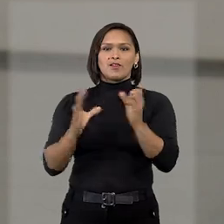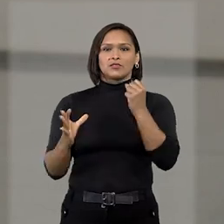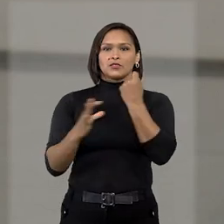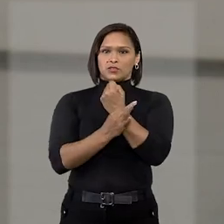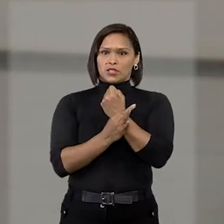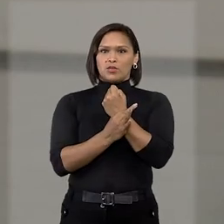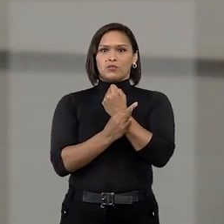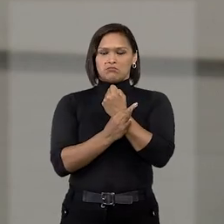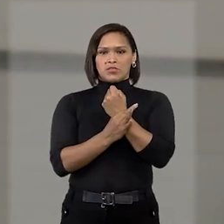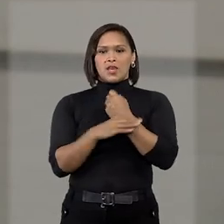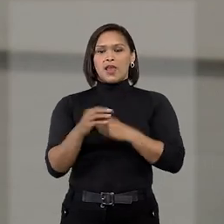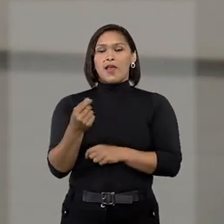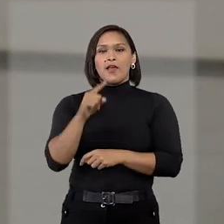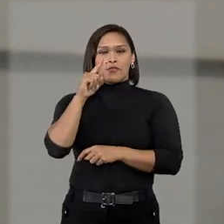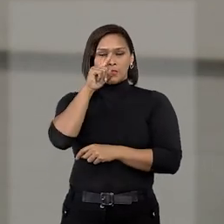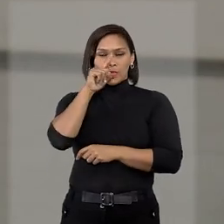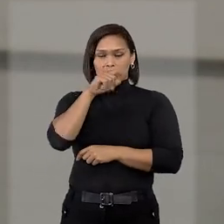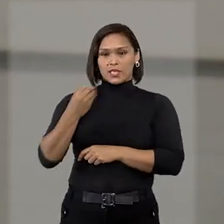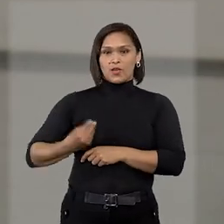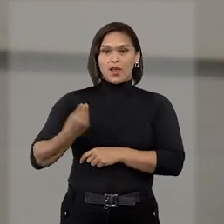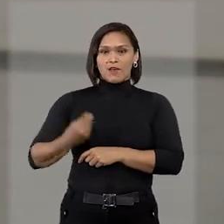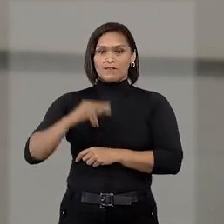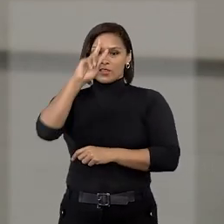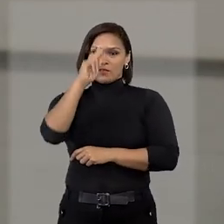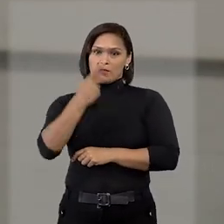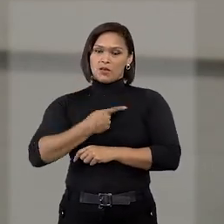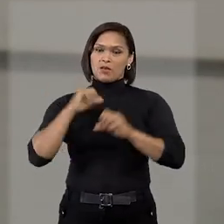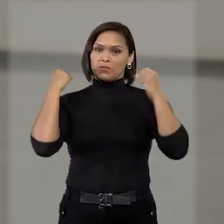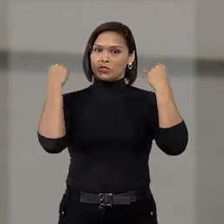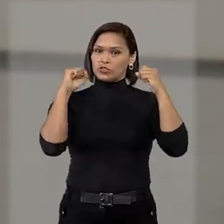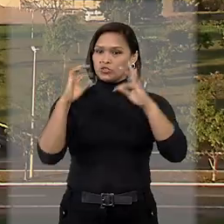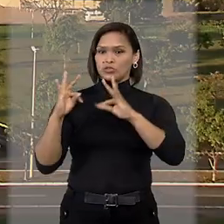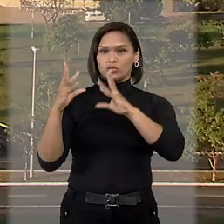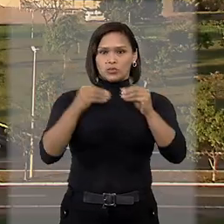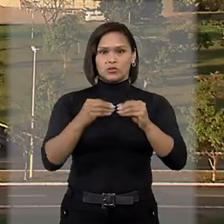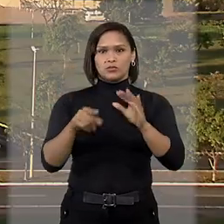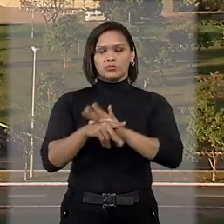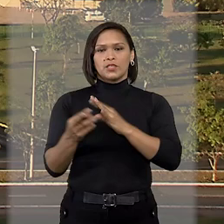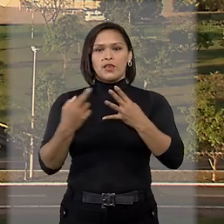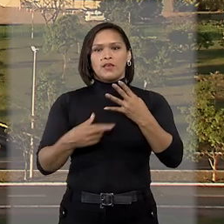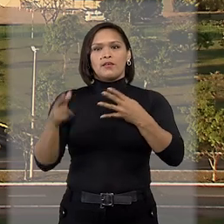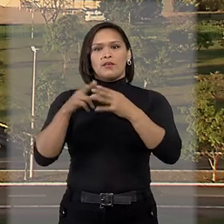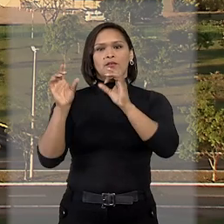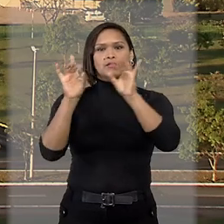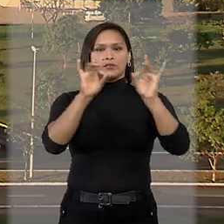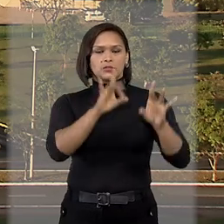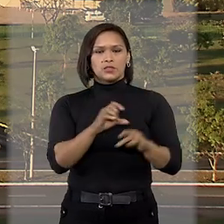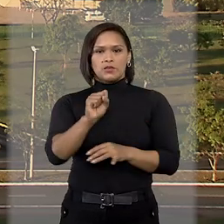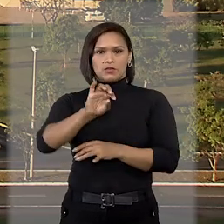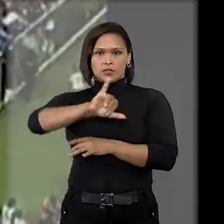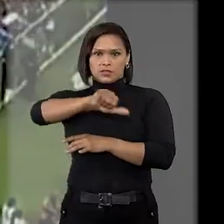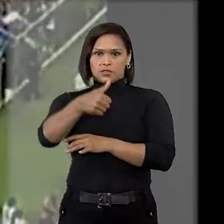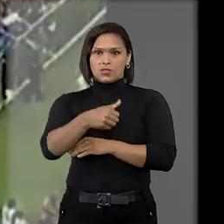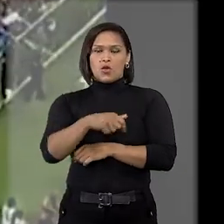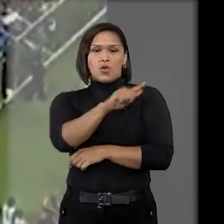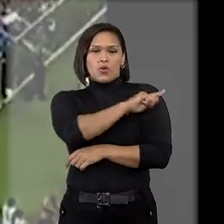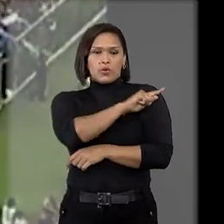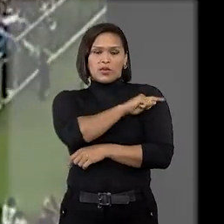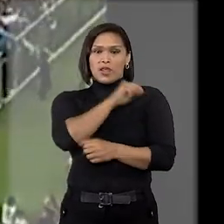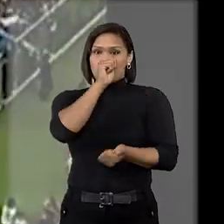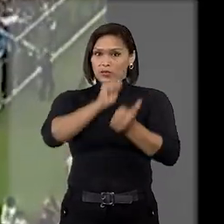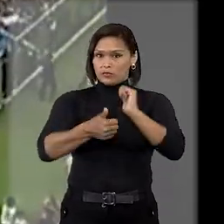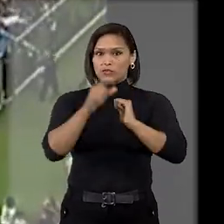segurança colocou em risco a integridade física dos torcedores. Em recurso especial no STJ, o Grêmio